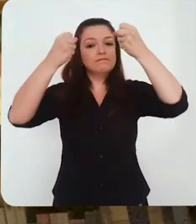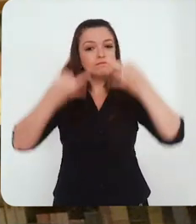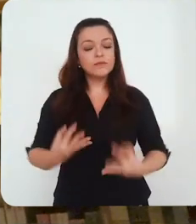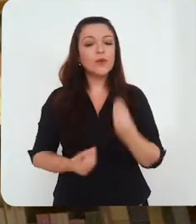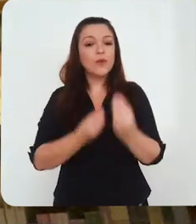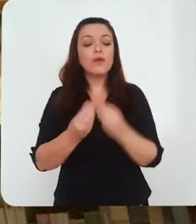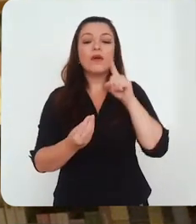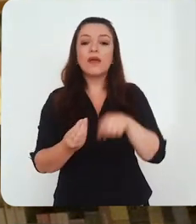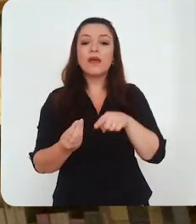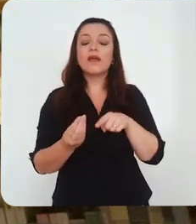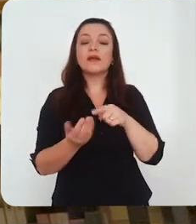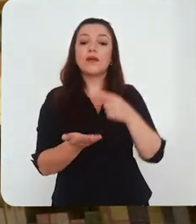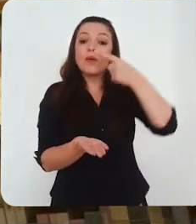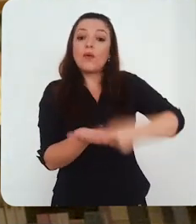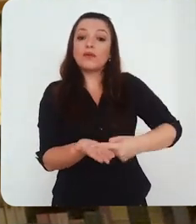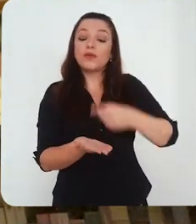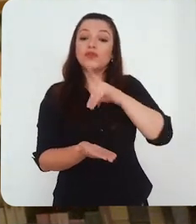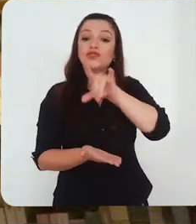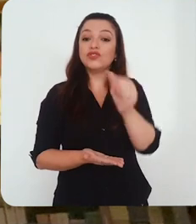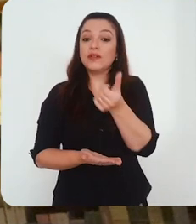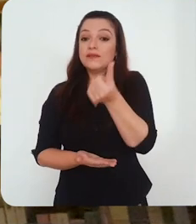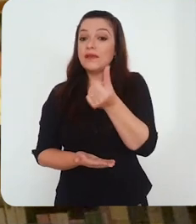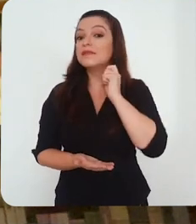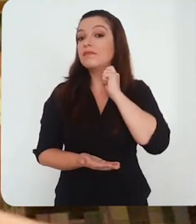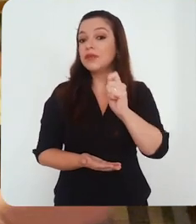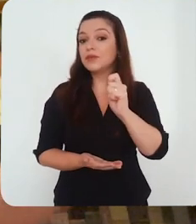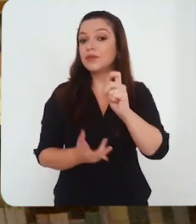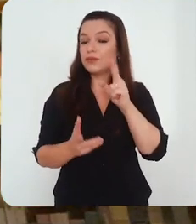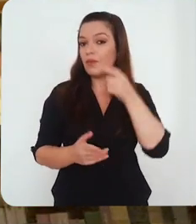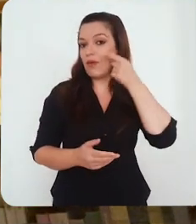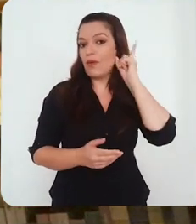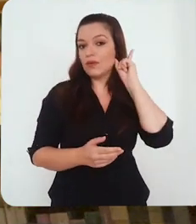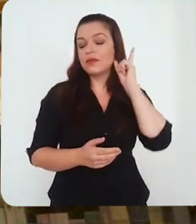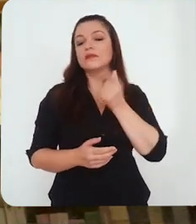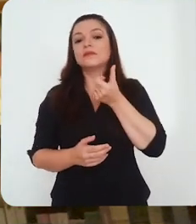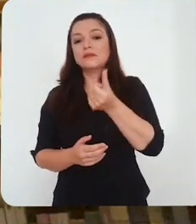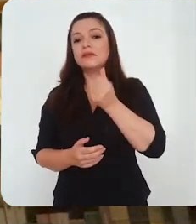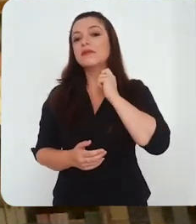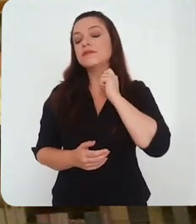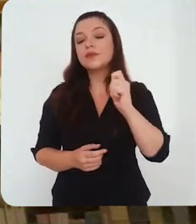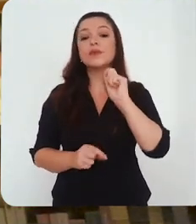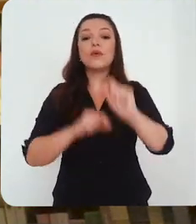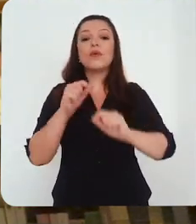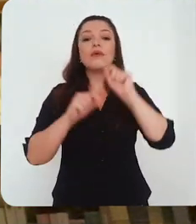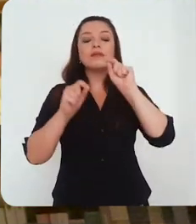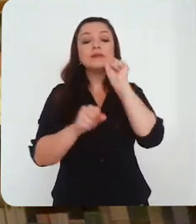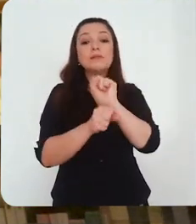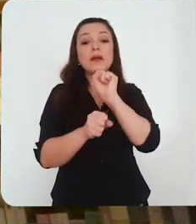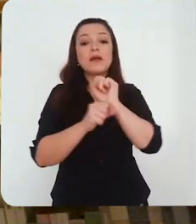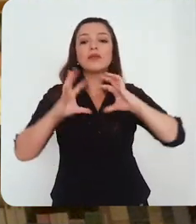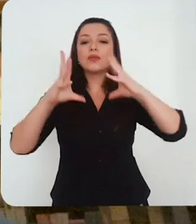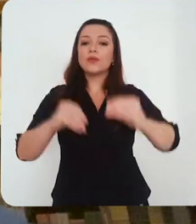aquele último comunicado, colocou uma data, que era exatamente 6 de abril, ou seja, ontem, para que centros acadêmicos e coordenações de curso